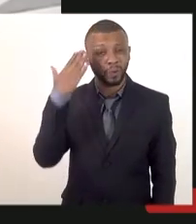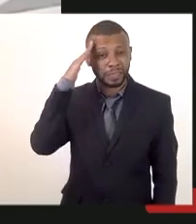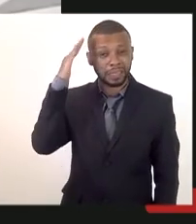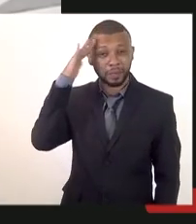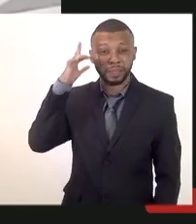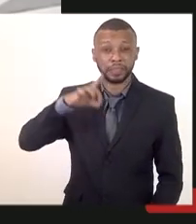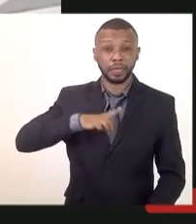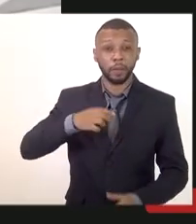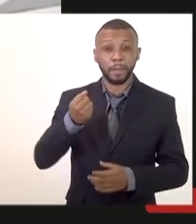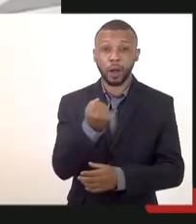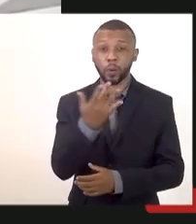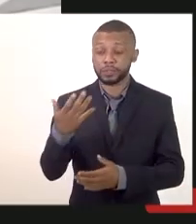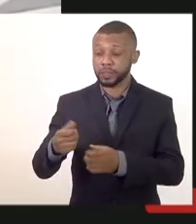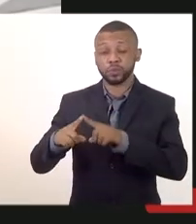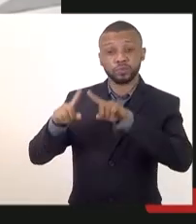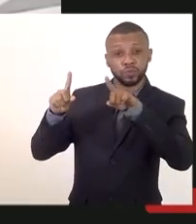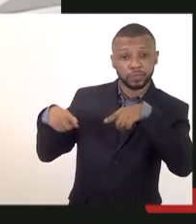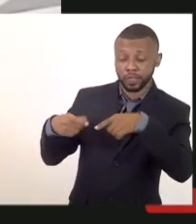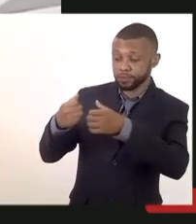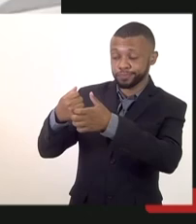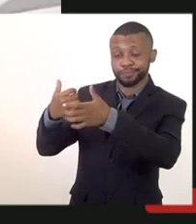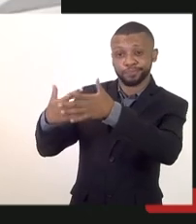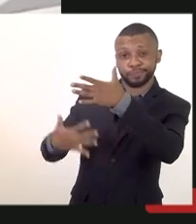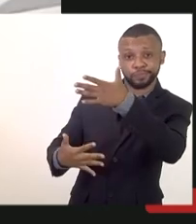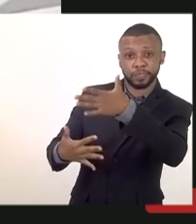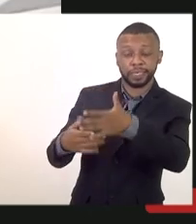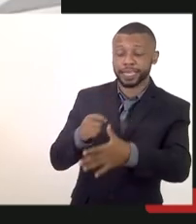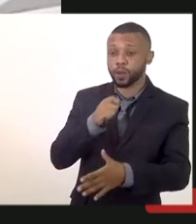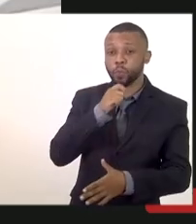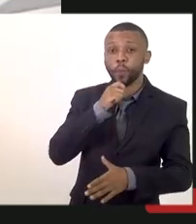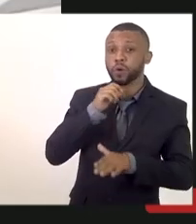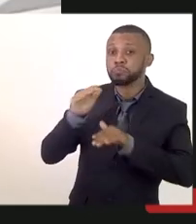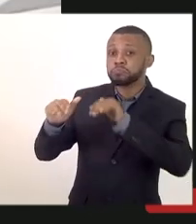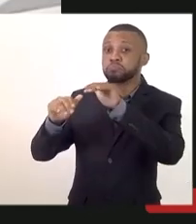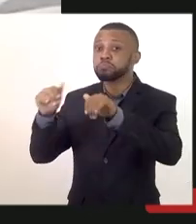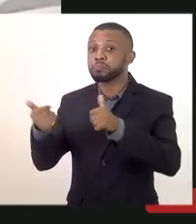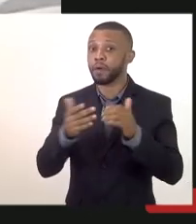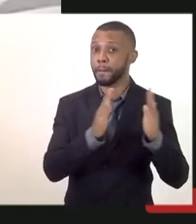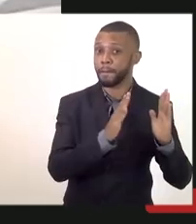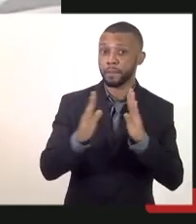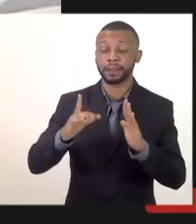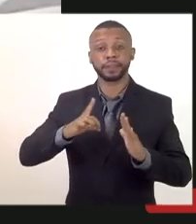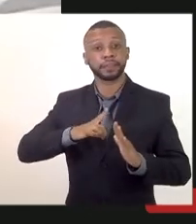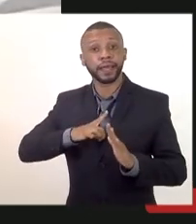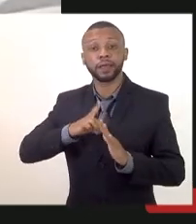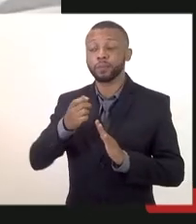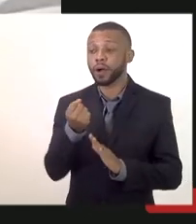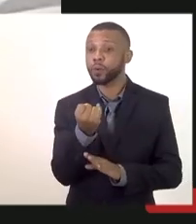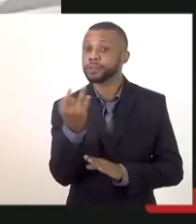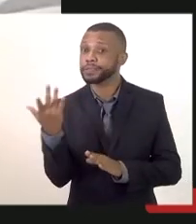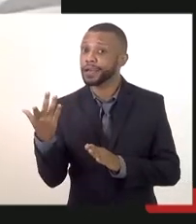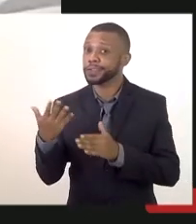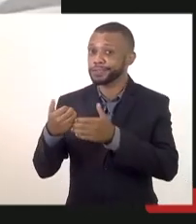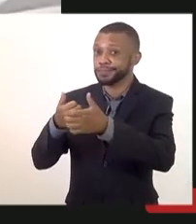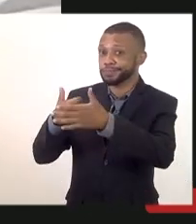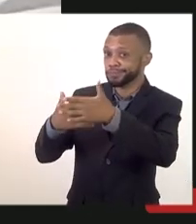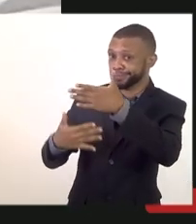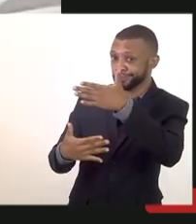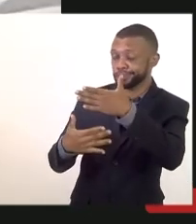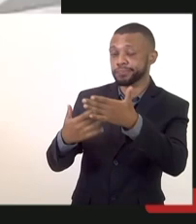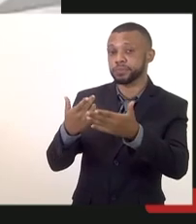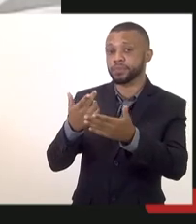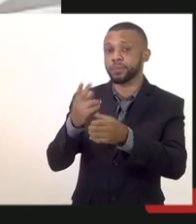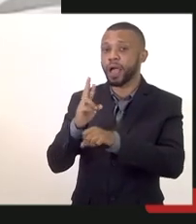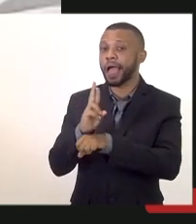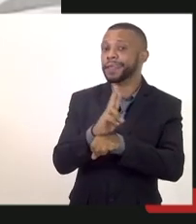convocados para poder participar das devidas etapas existe um banco de reserva ainda e como existe a intenção de